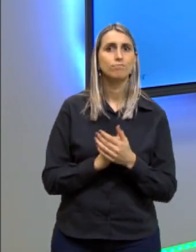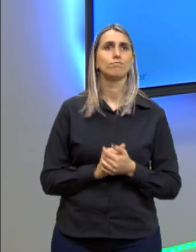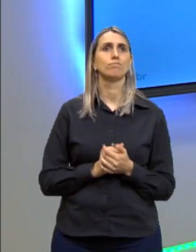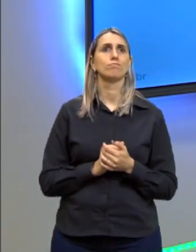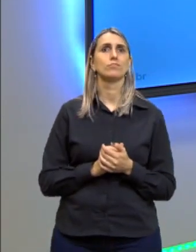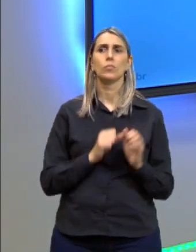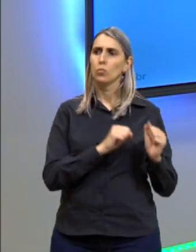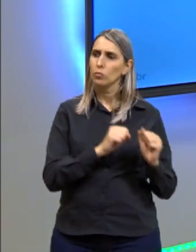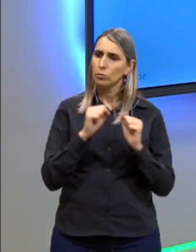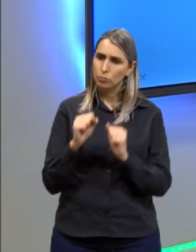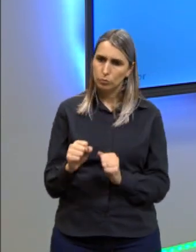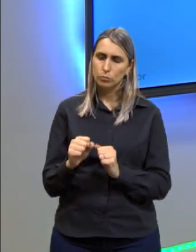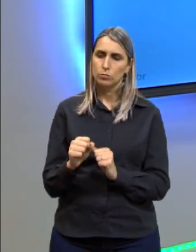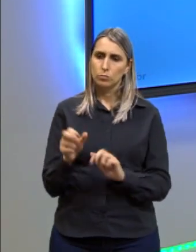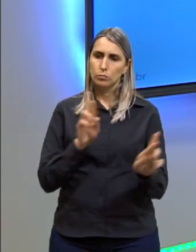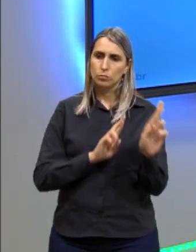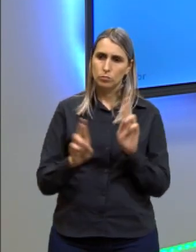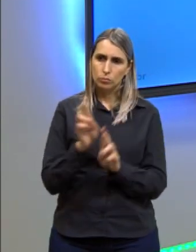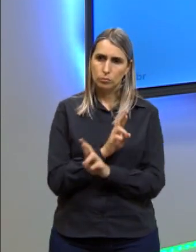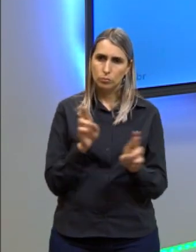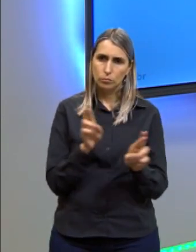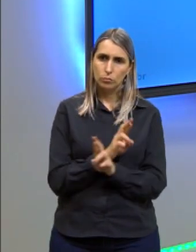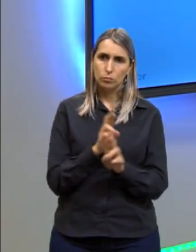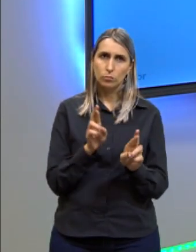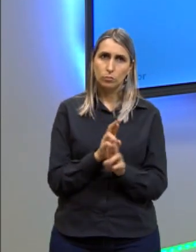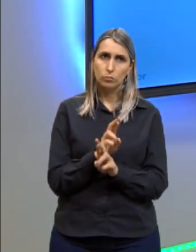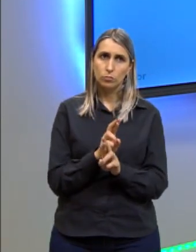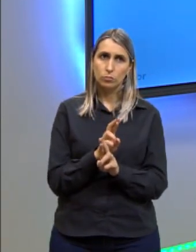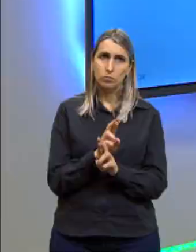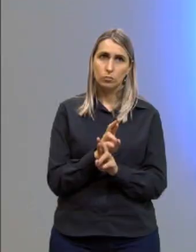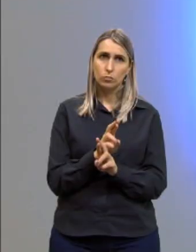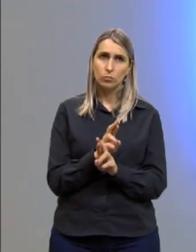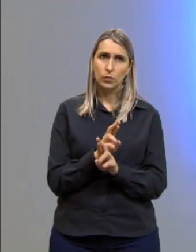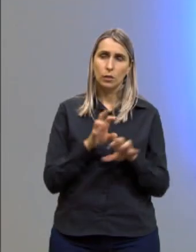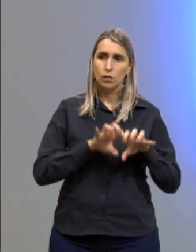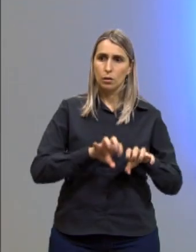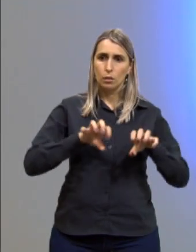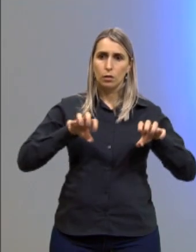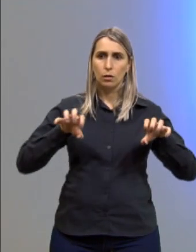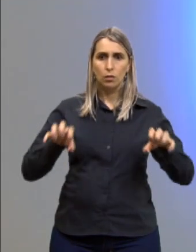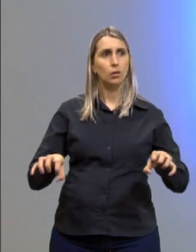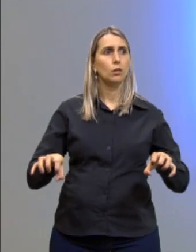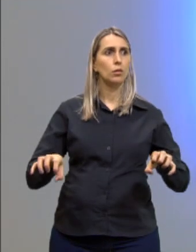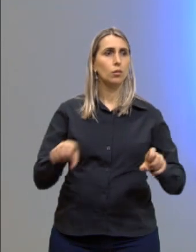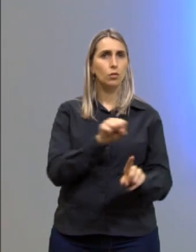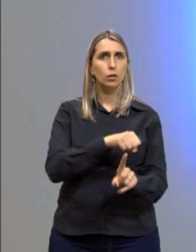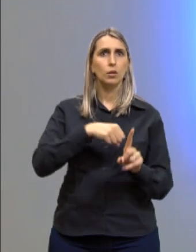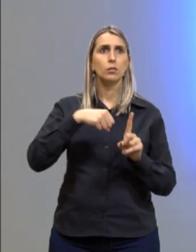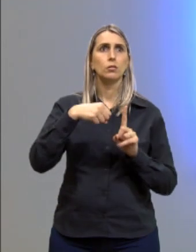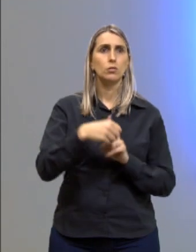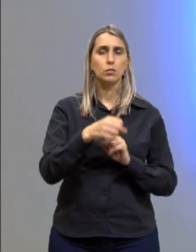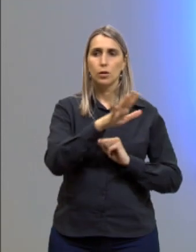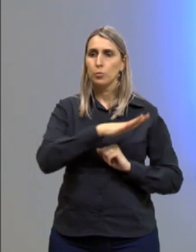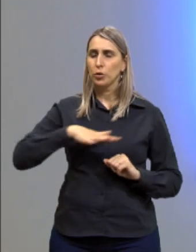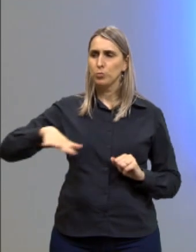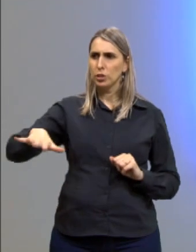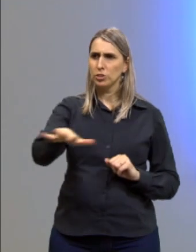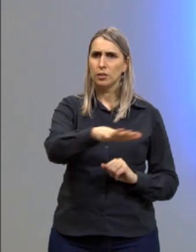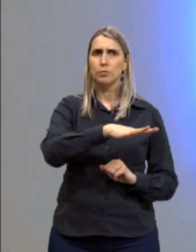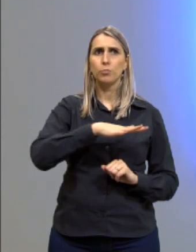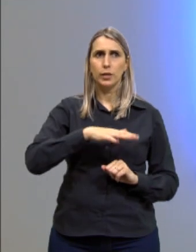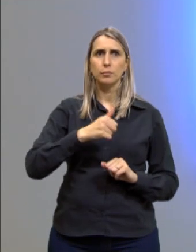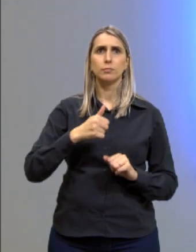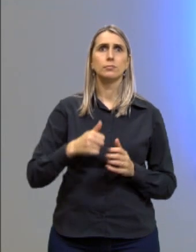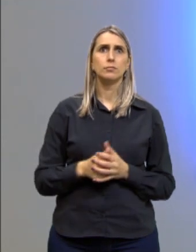o que pode ser relacionado à evidente segregação socioespacial dos cinemas.